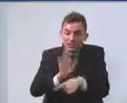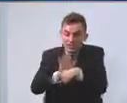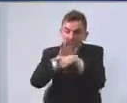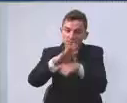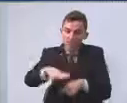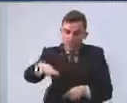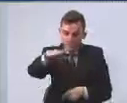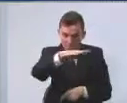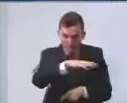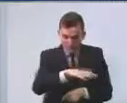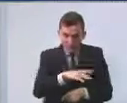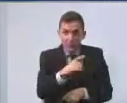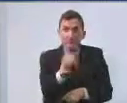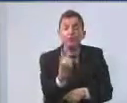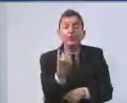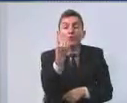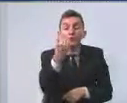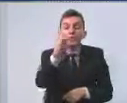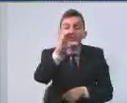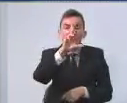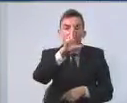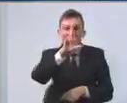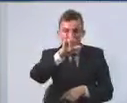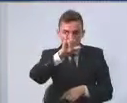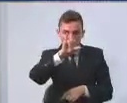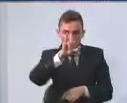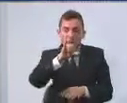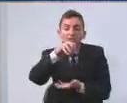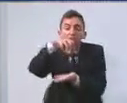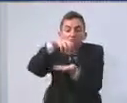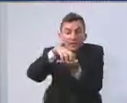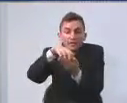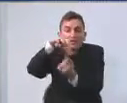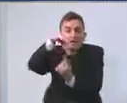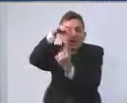1 CRI, Centro de Referência do Idoso,